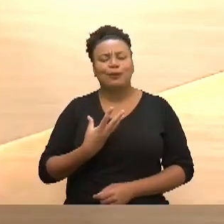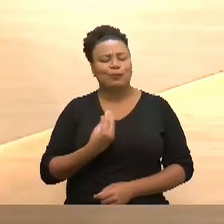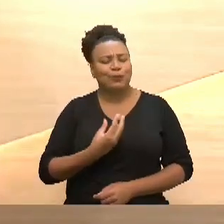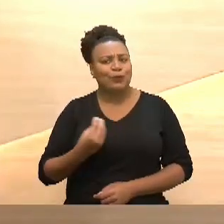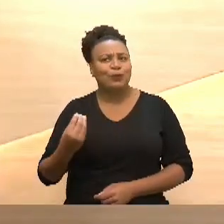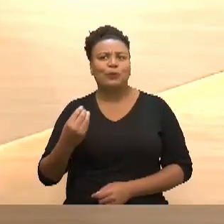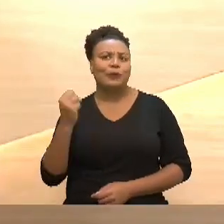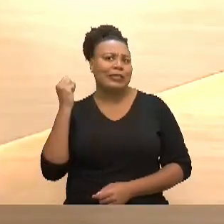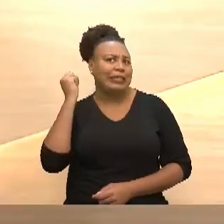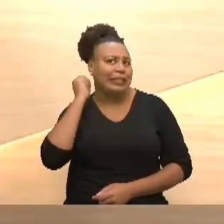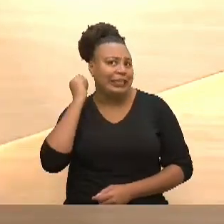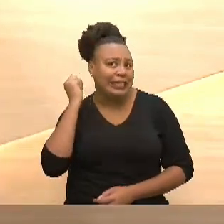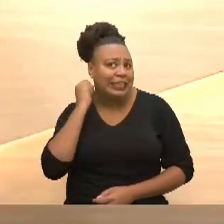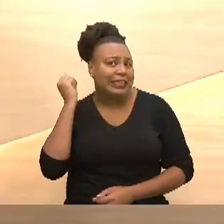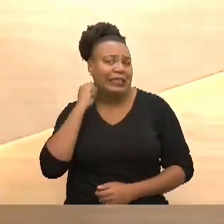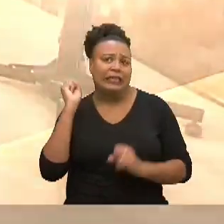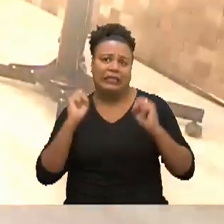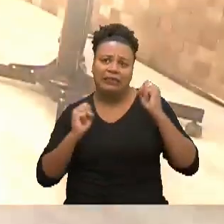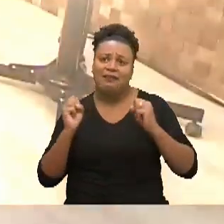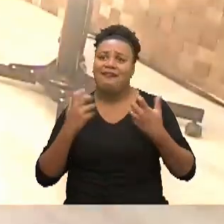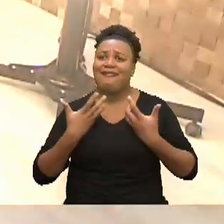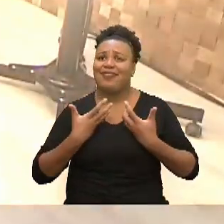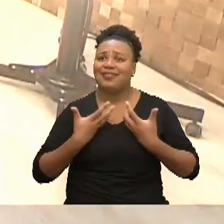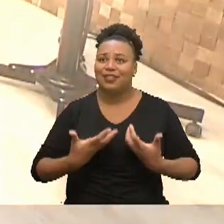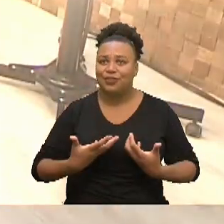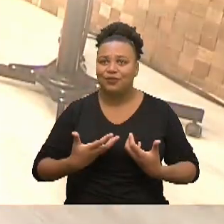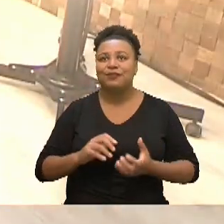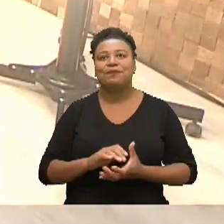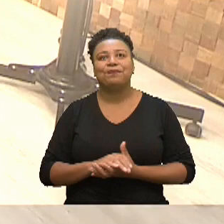estressante, né, é cansativo,